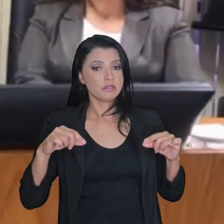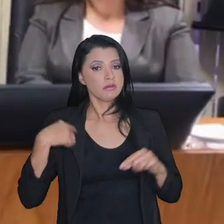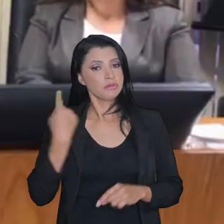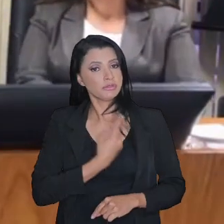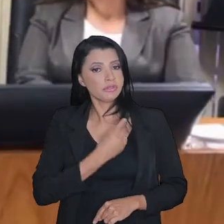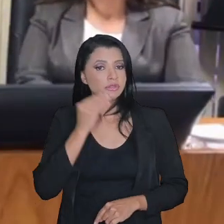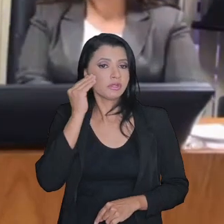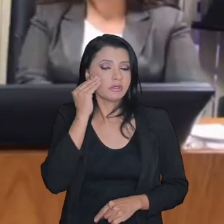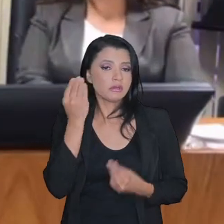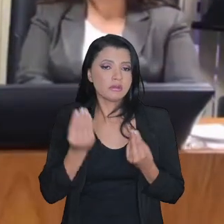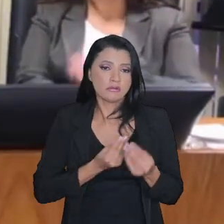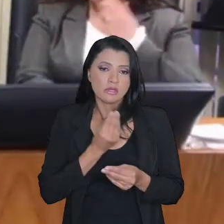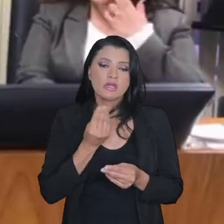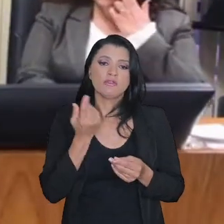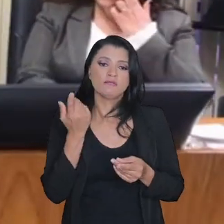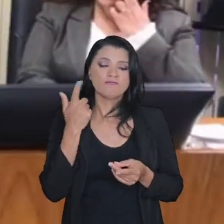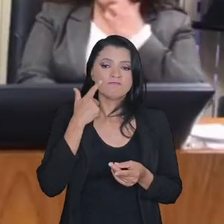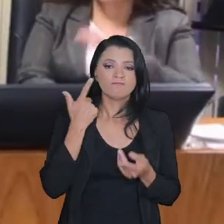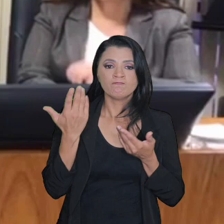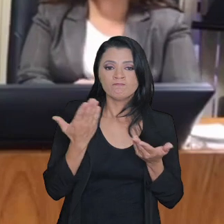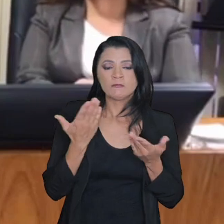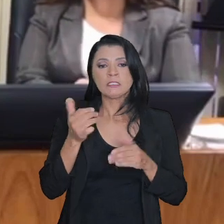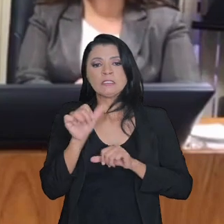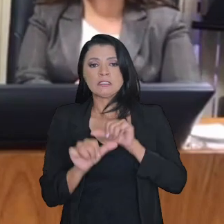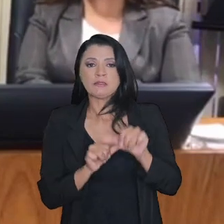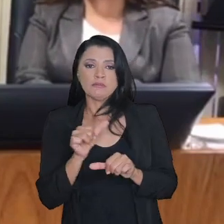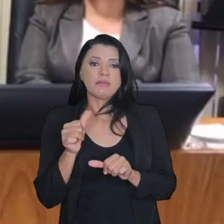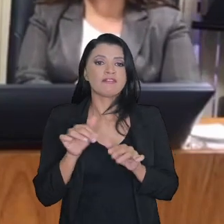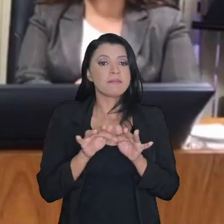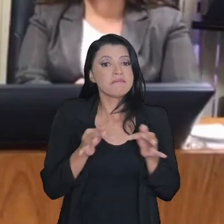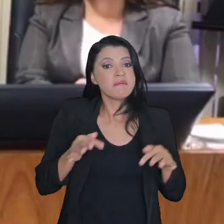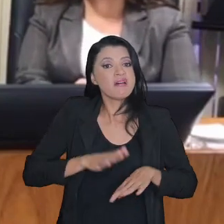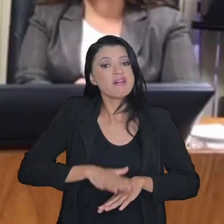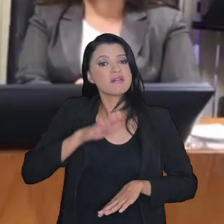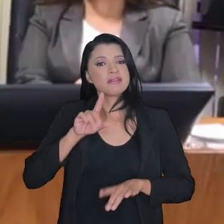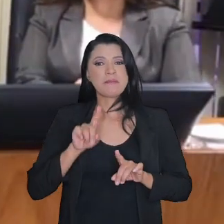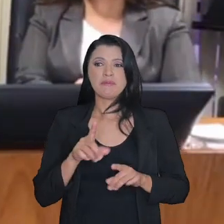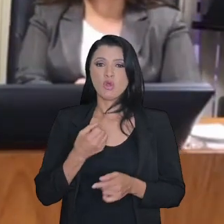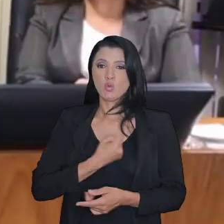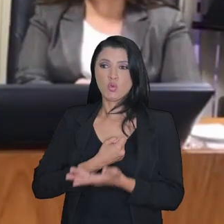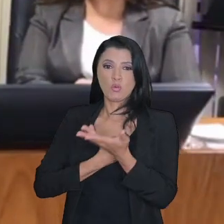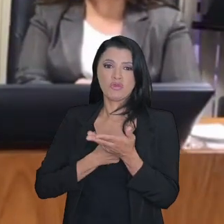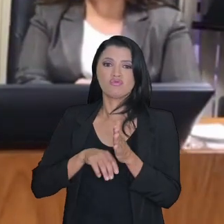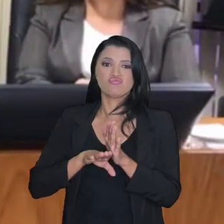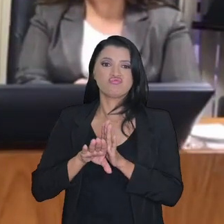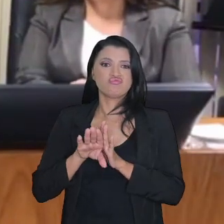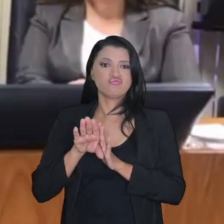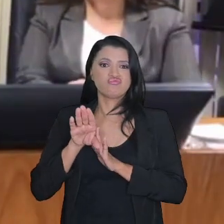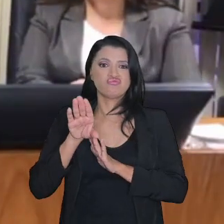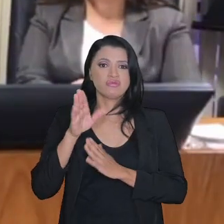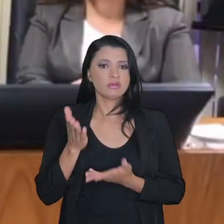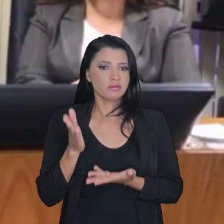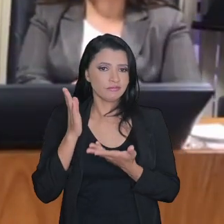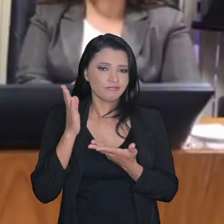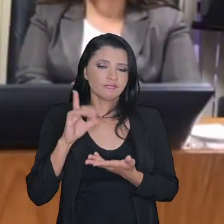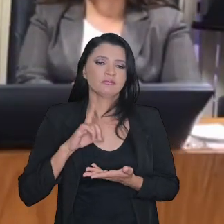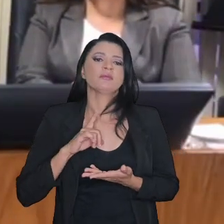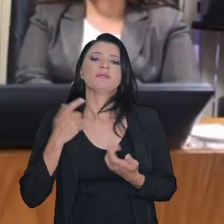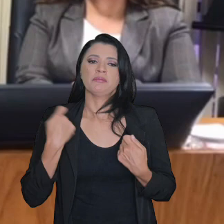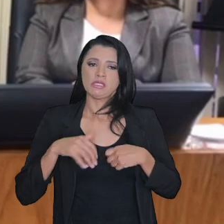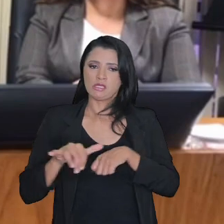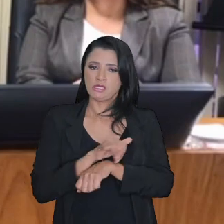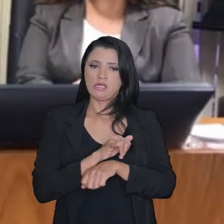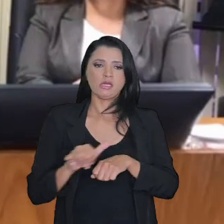tributária, fazer mais simplificação e tal, mas esses números estão aí, só crescendo. Então, várias medidas têm que ser tomadas ao mesmo tempo. A reforma